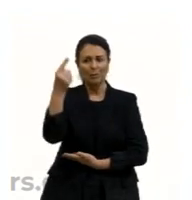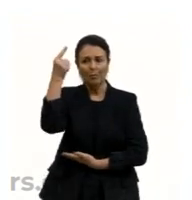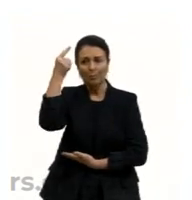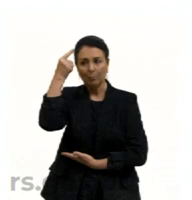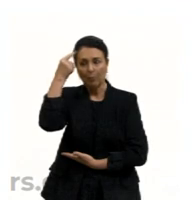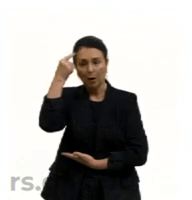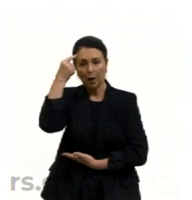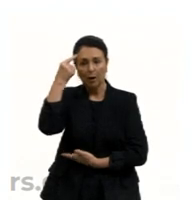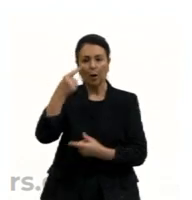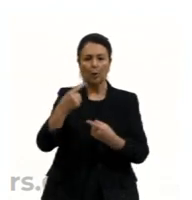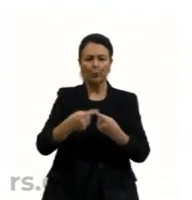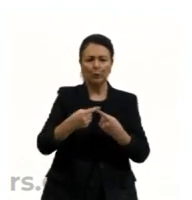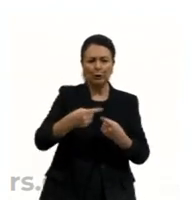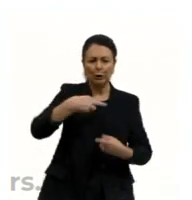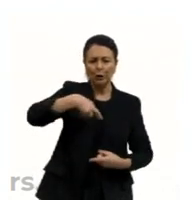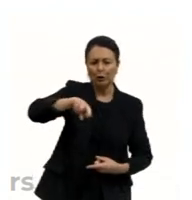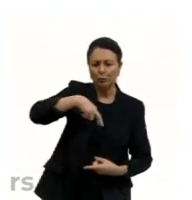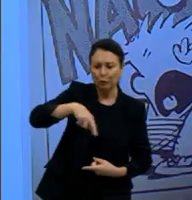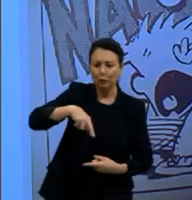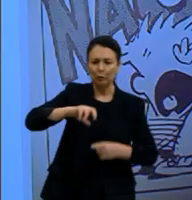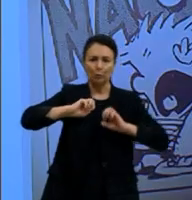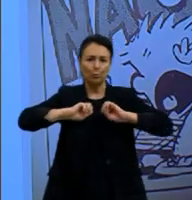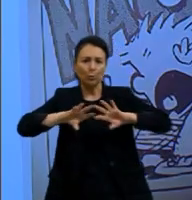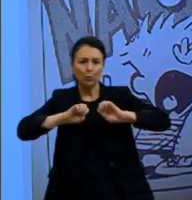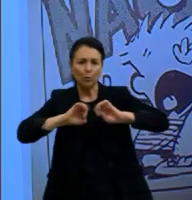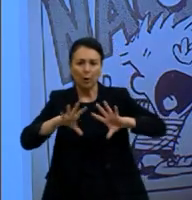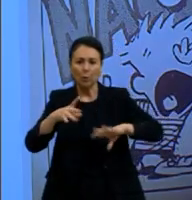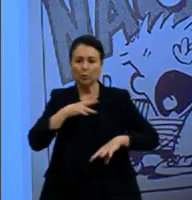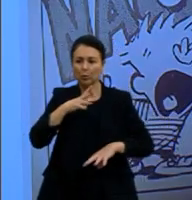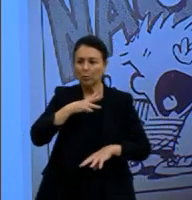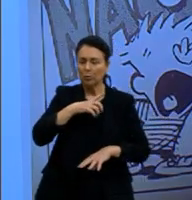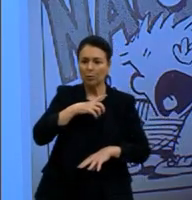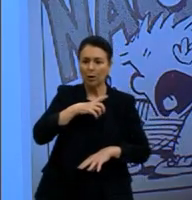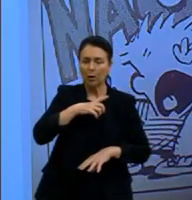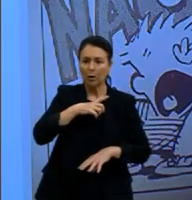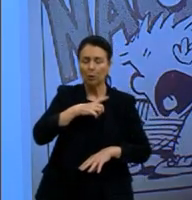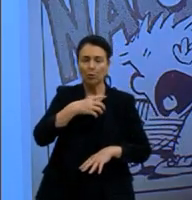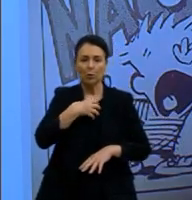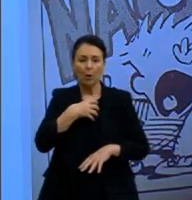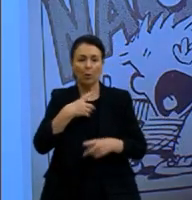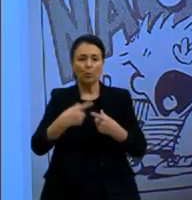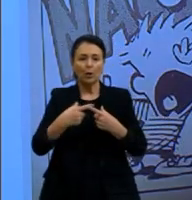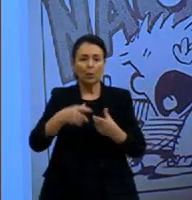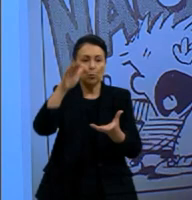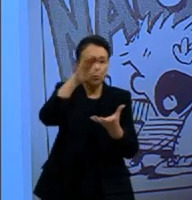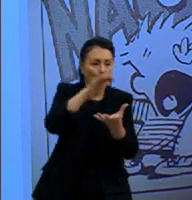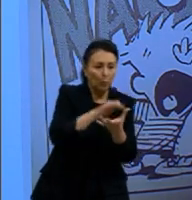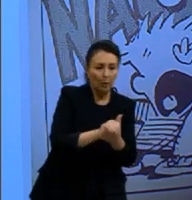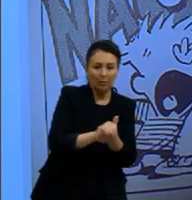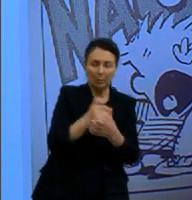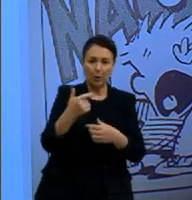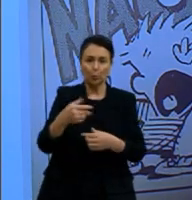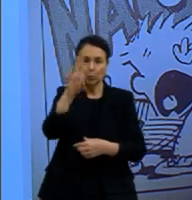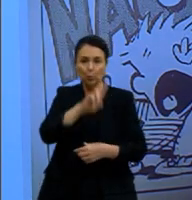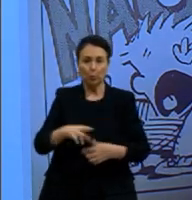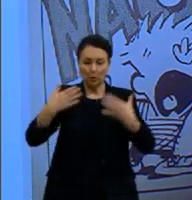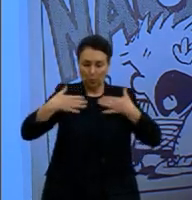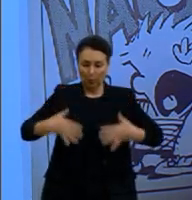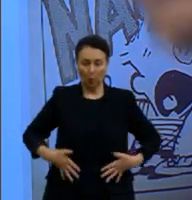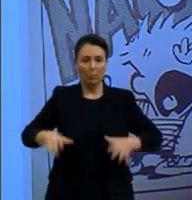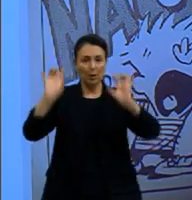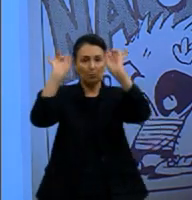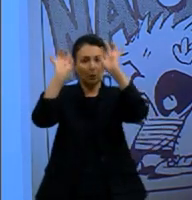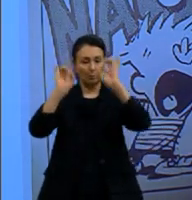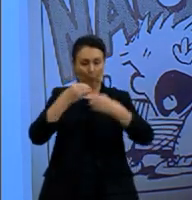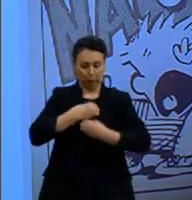religião é de tal forma, por que a educação é de tal forma, por que nós vamos em um casamento de terno e gravata, por que nós temos vários